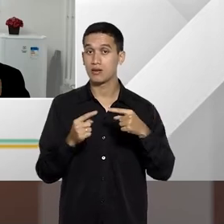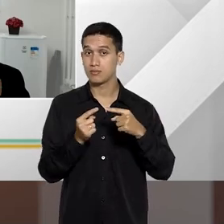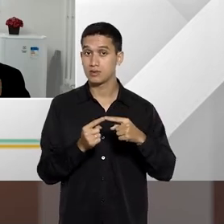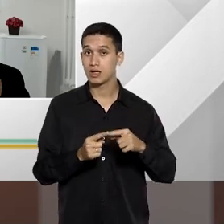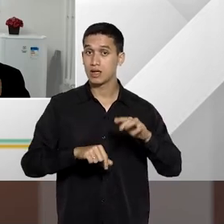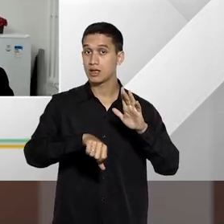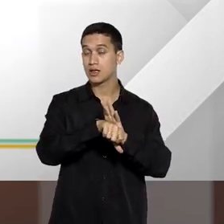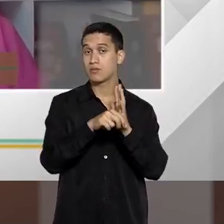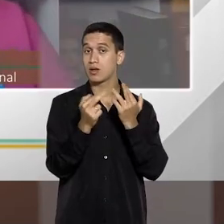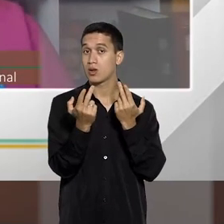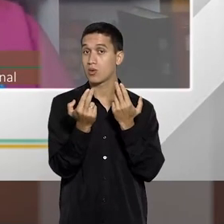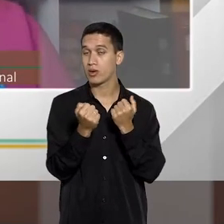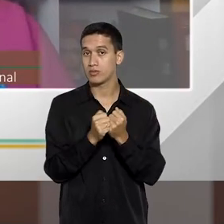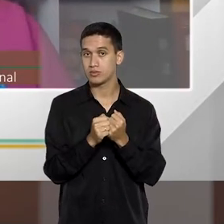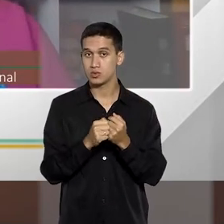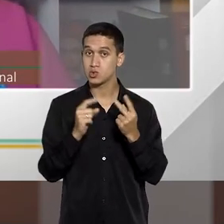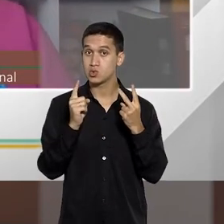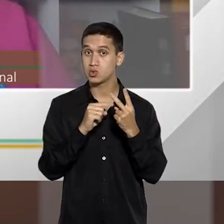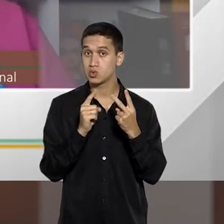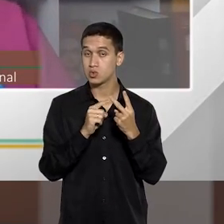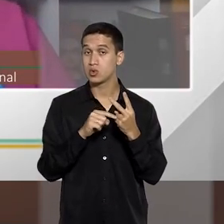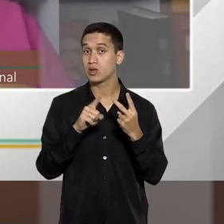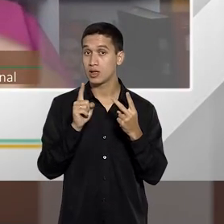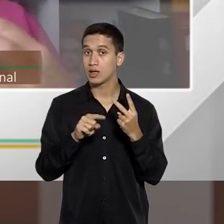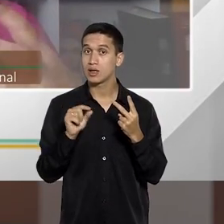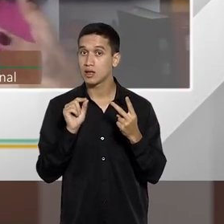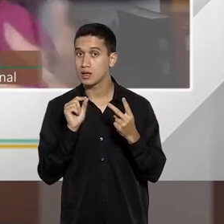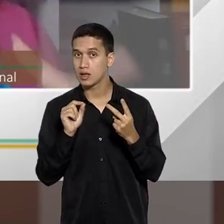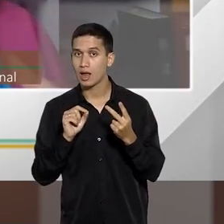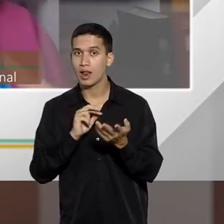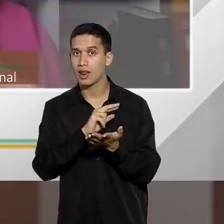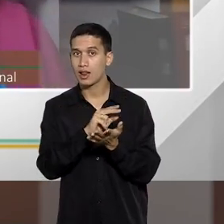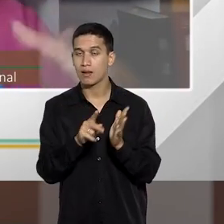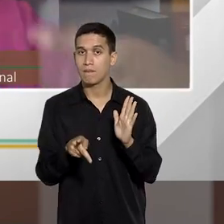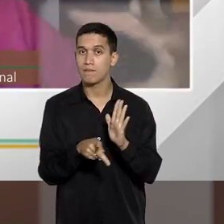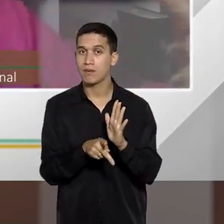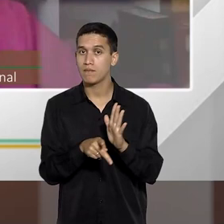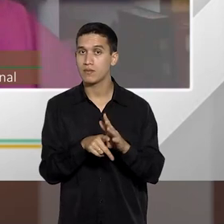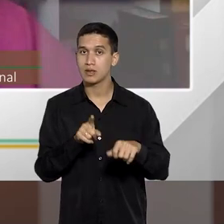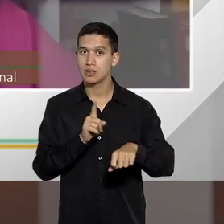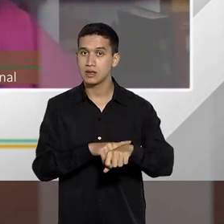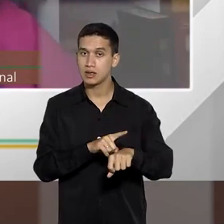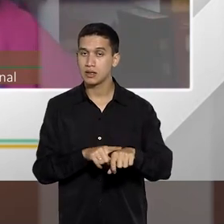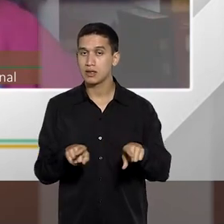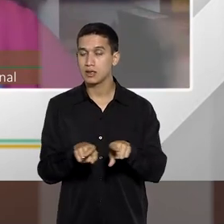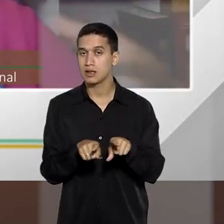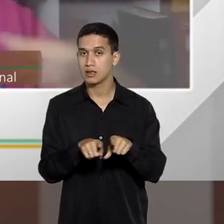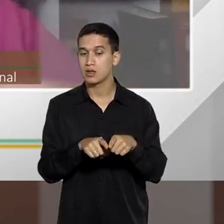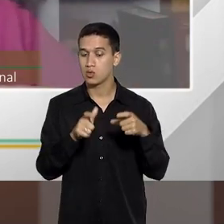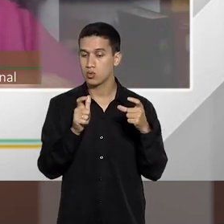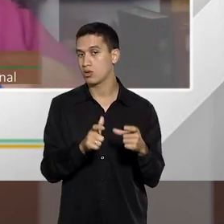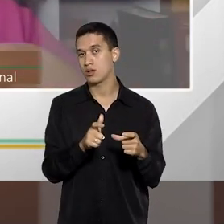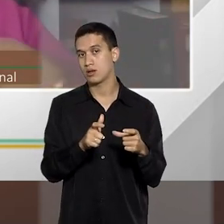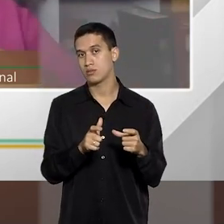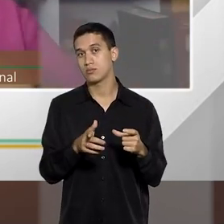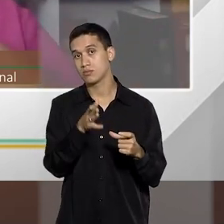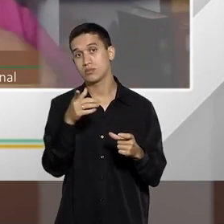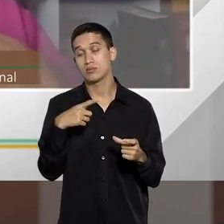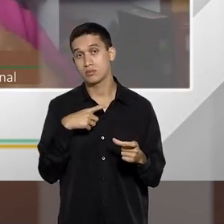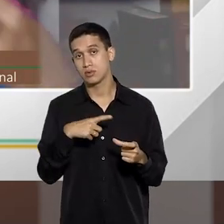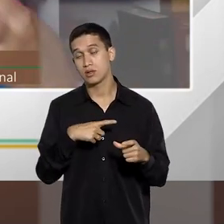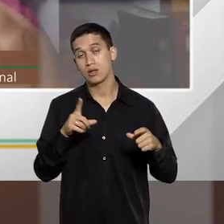O segundo requisito é que, pelas condições de tempo e de lugar, o que você tem é a